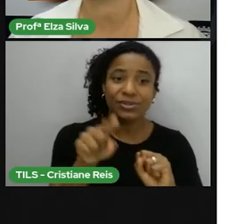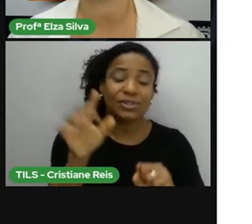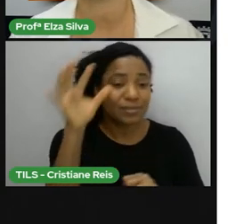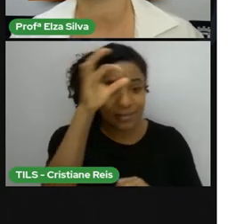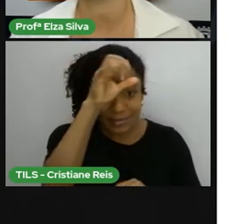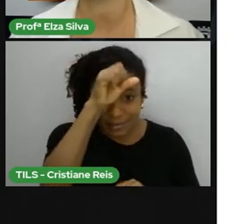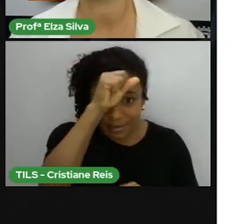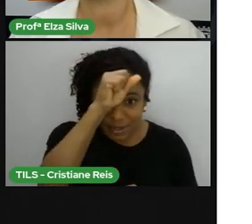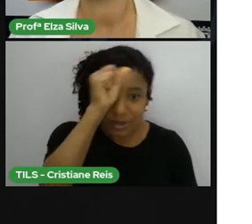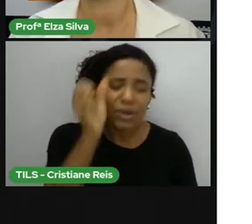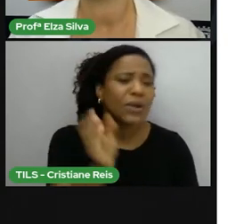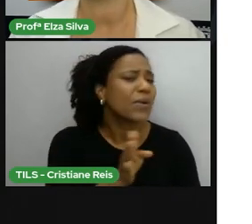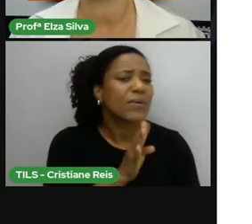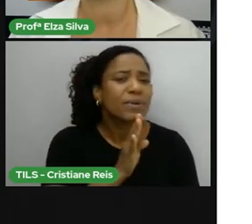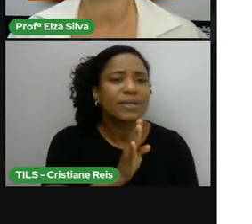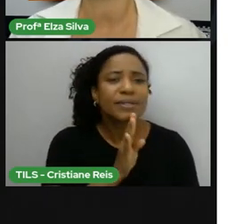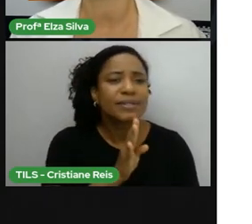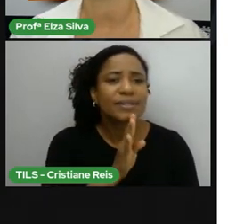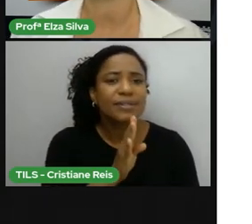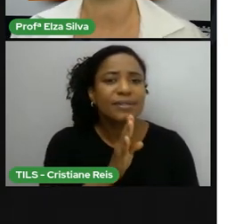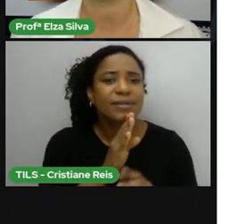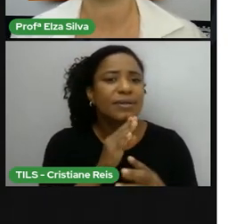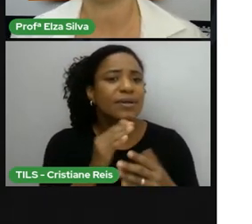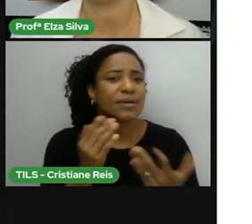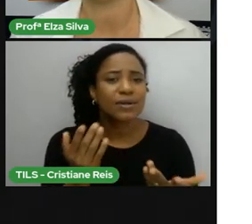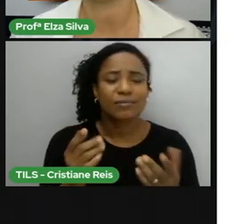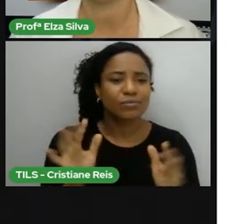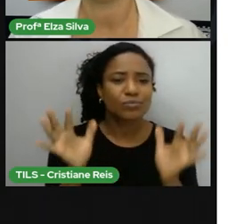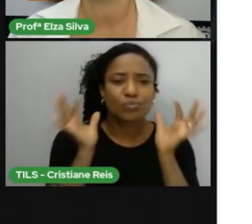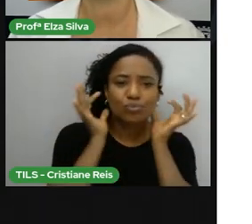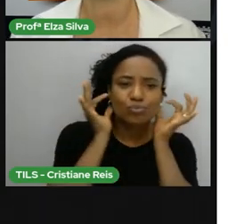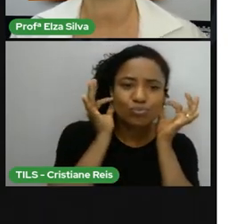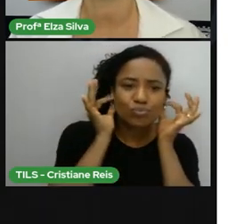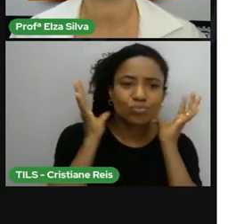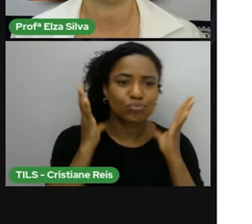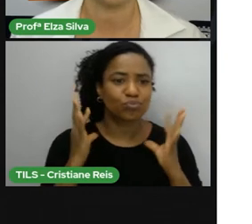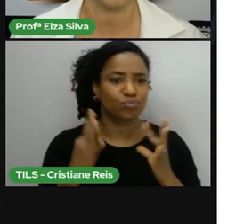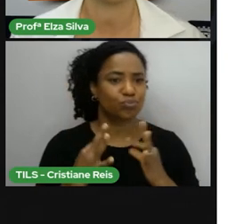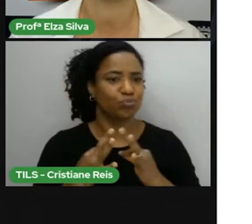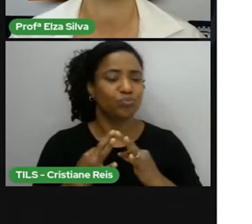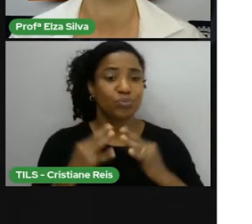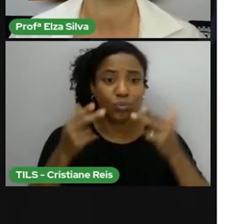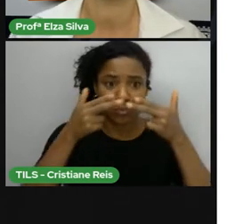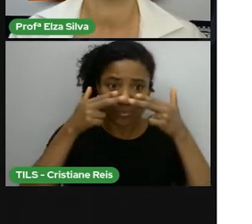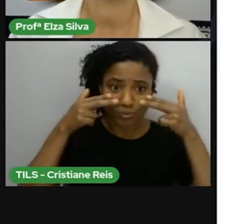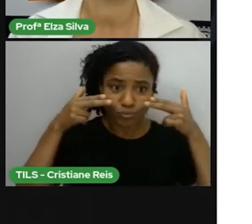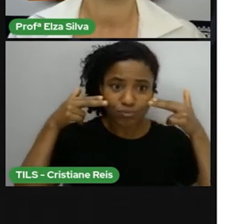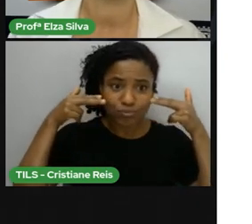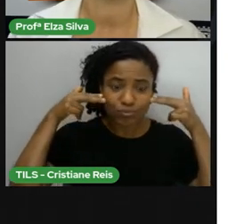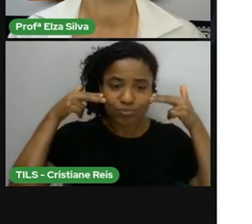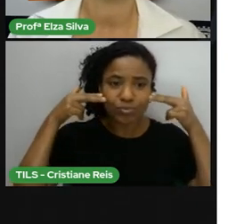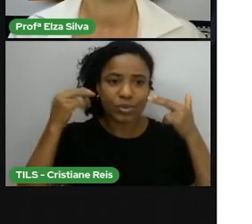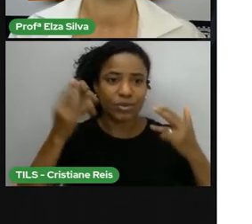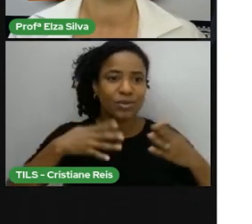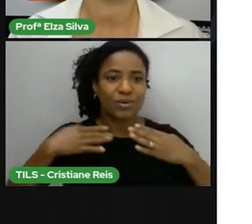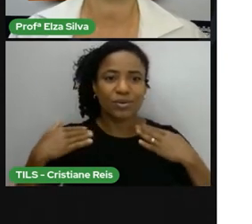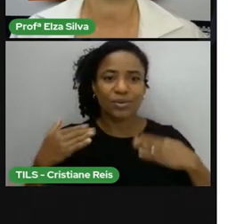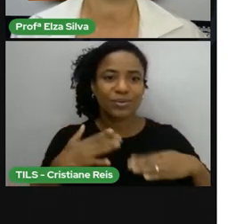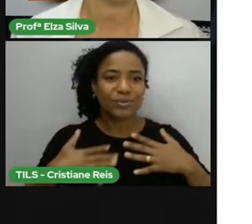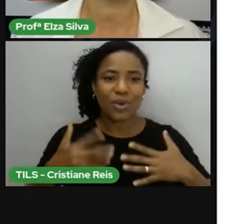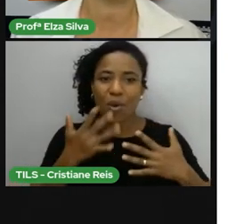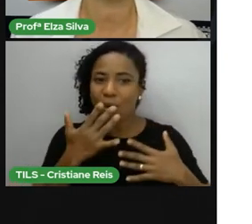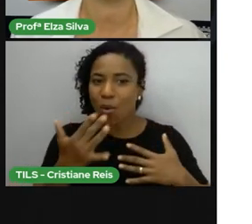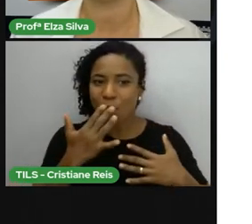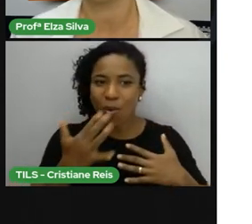maneira Como eles Utilizam Acessórios Pintam O corpo E